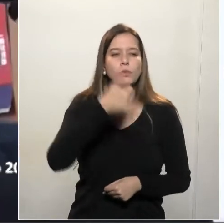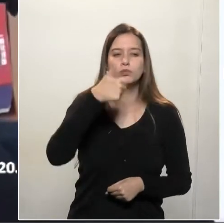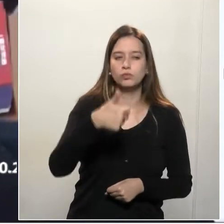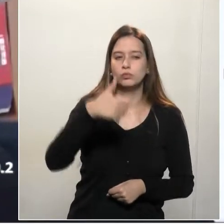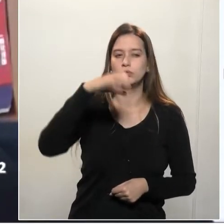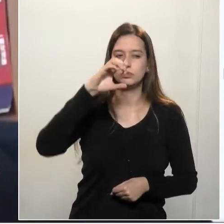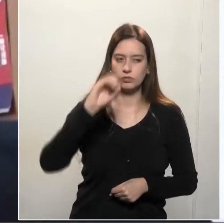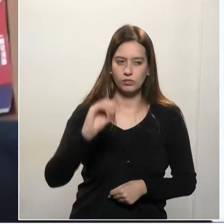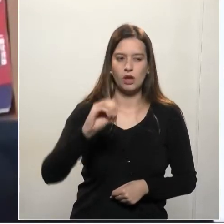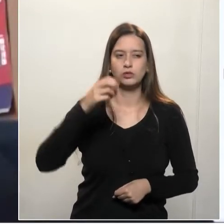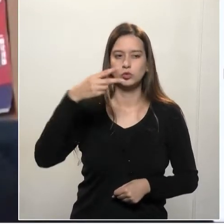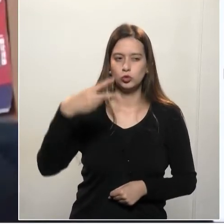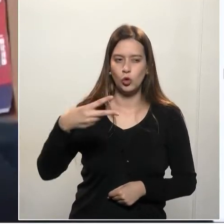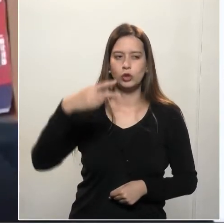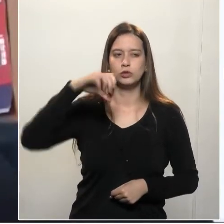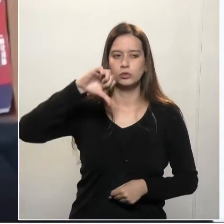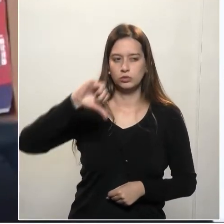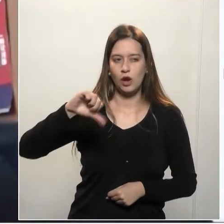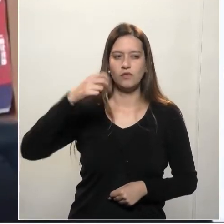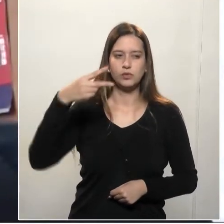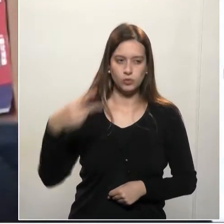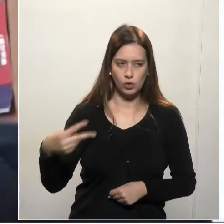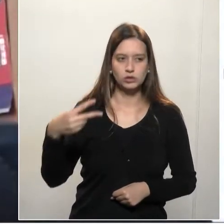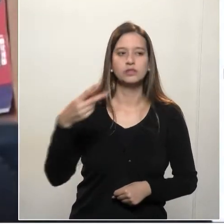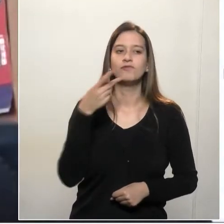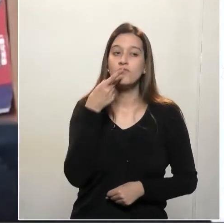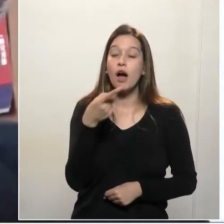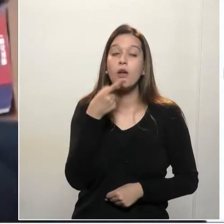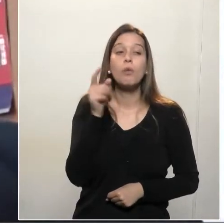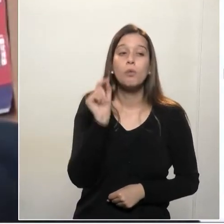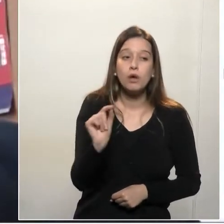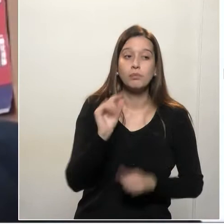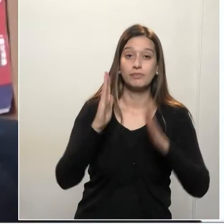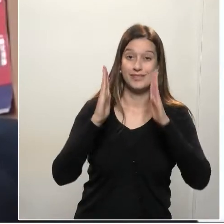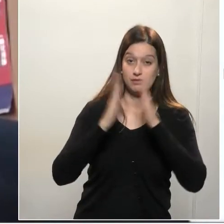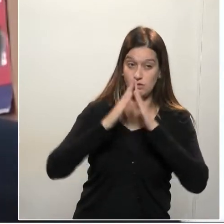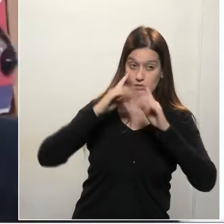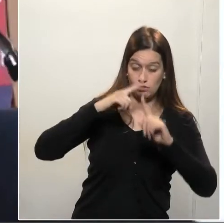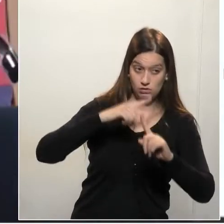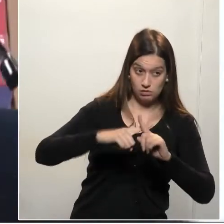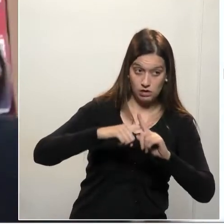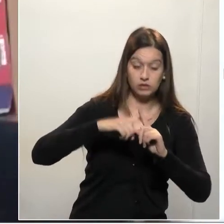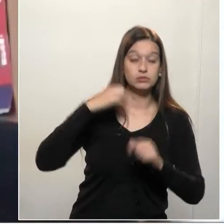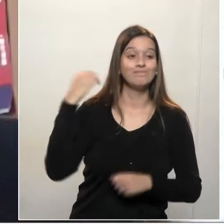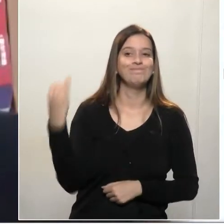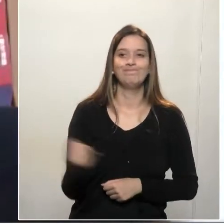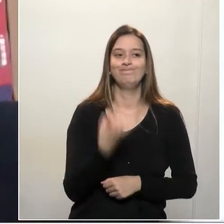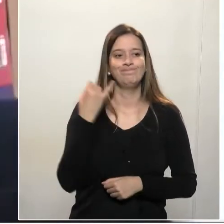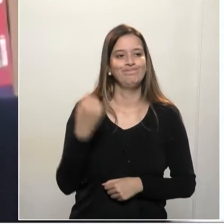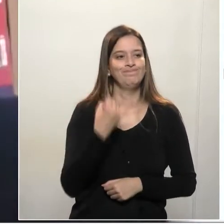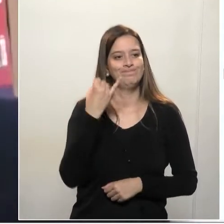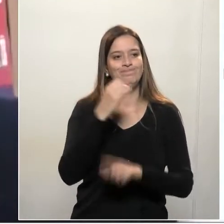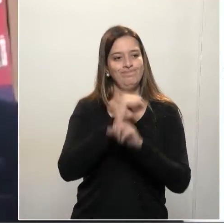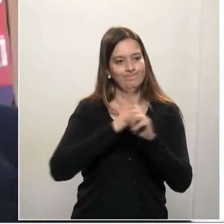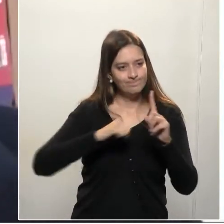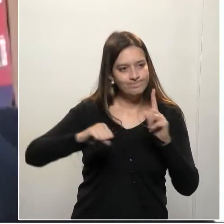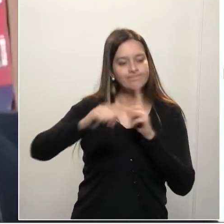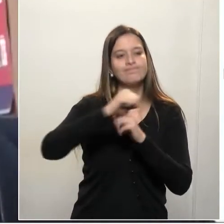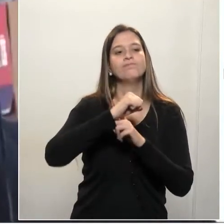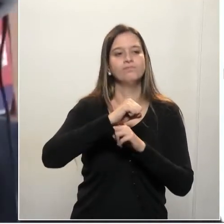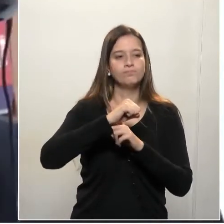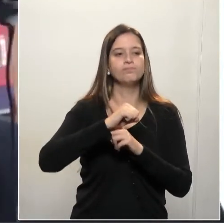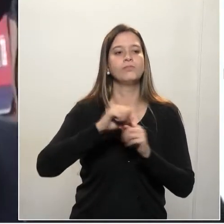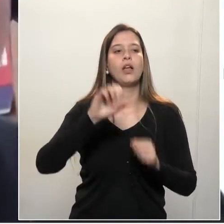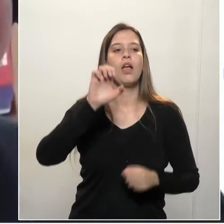que reconhece as igrejas como atividades essenciais e também